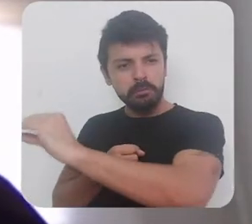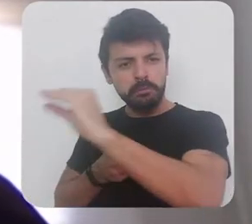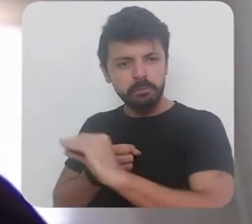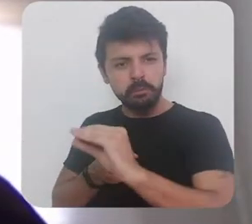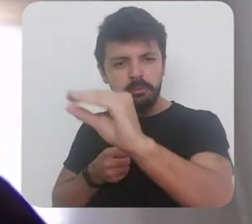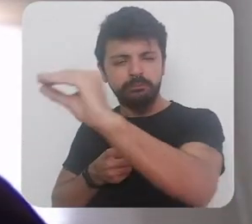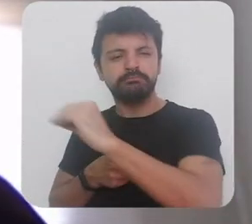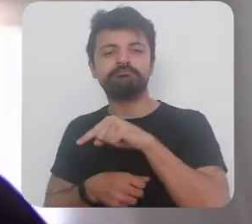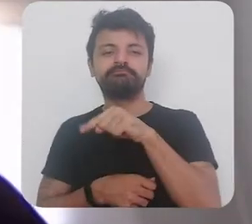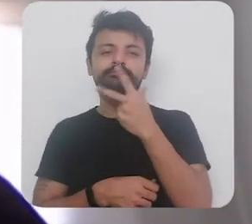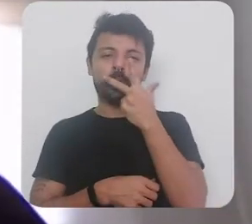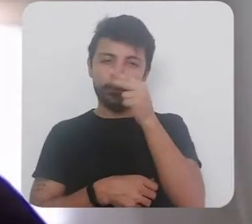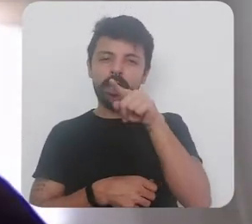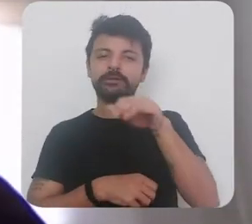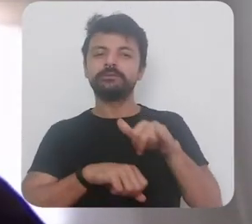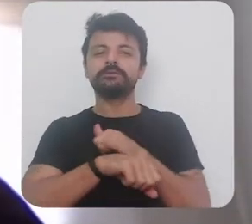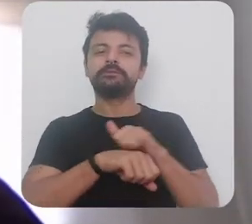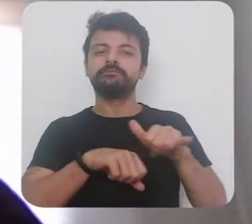acho que é a mais